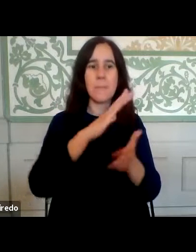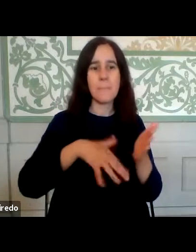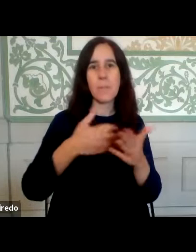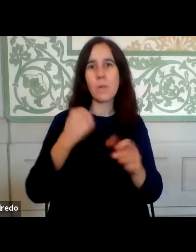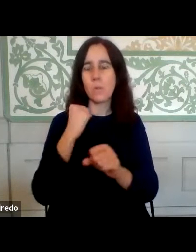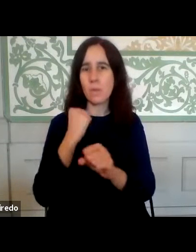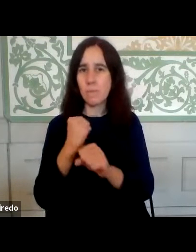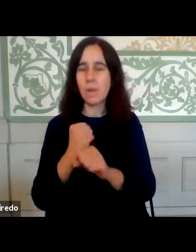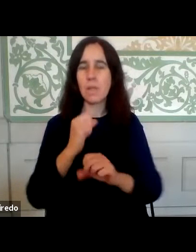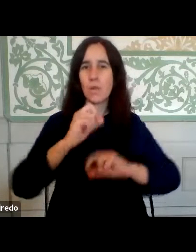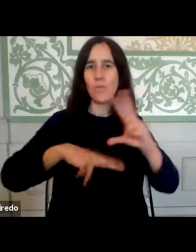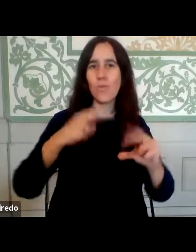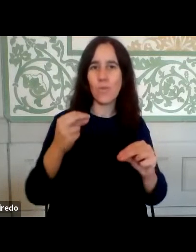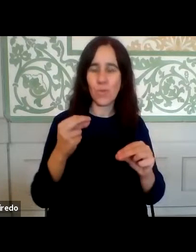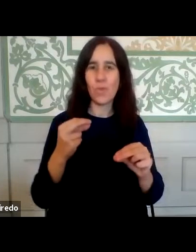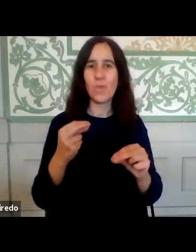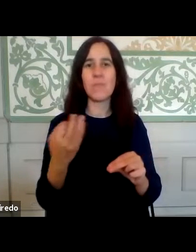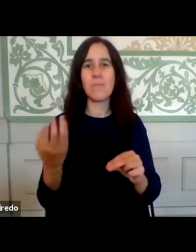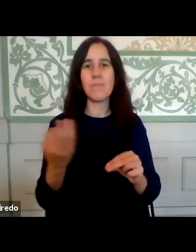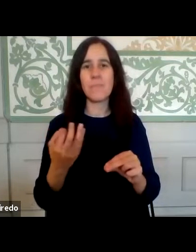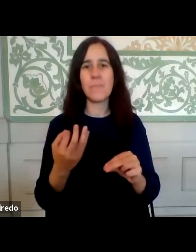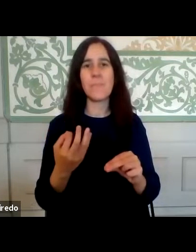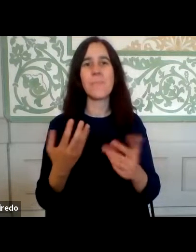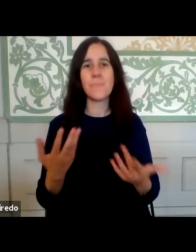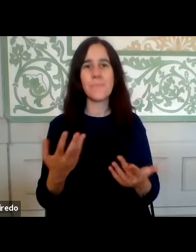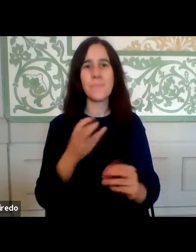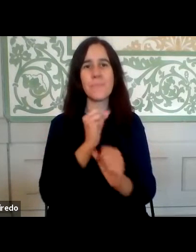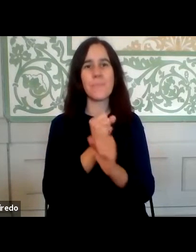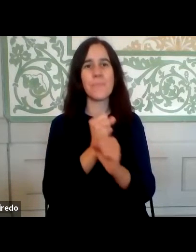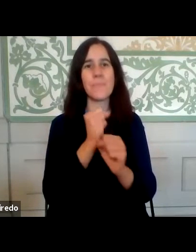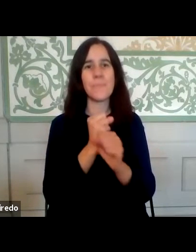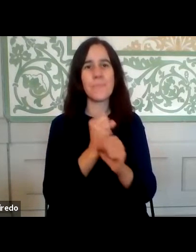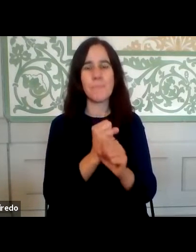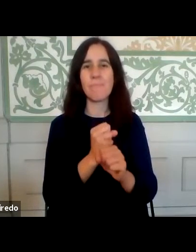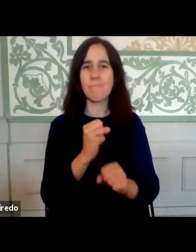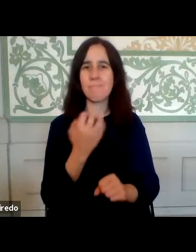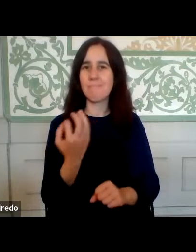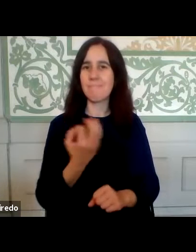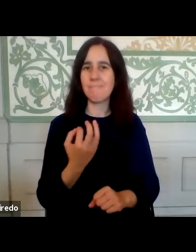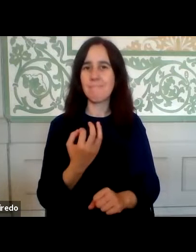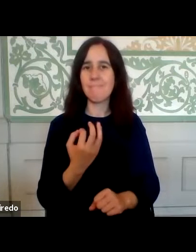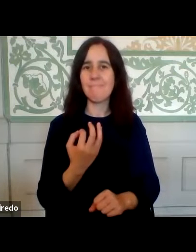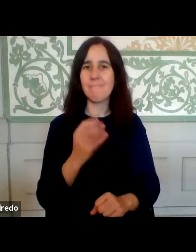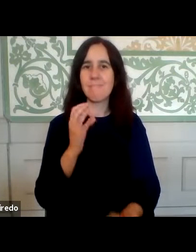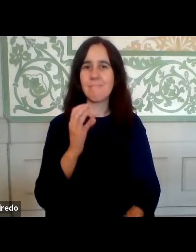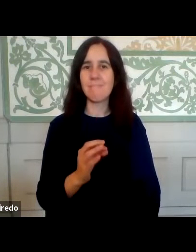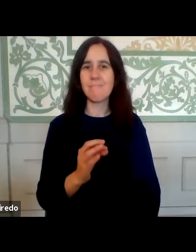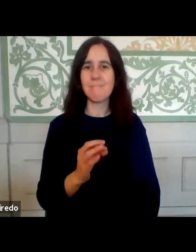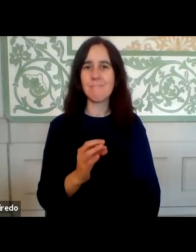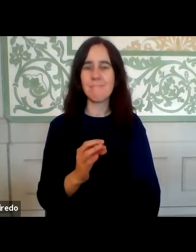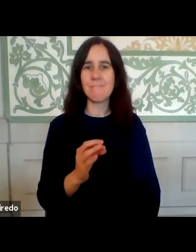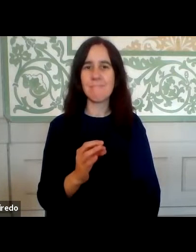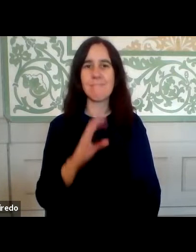inovador e num plano de trabalho que muito rapidamente produziu